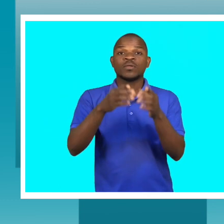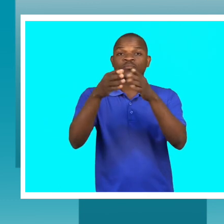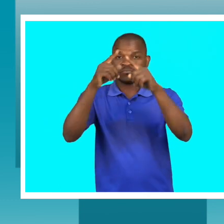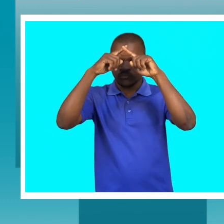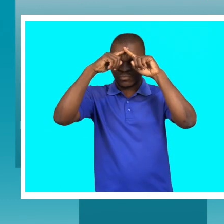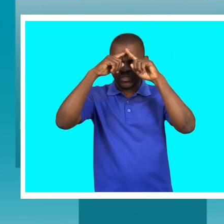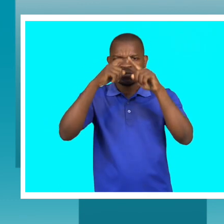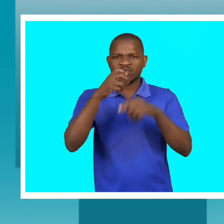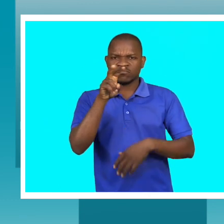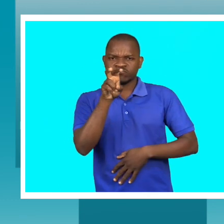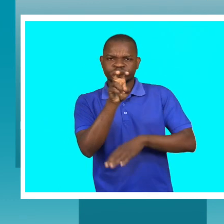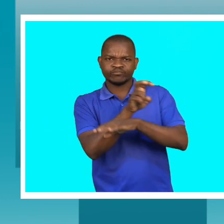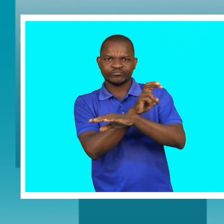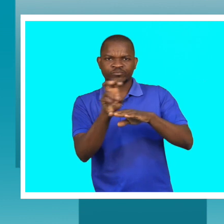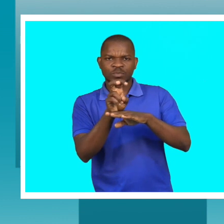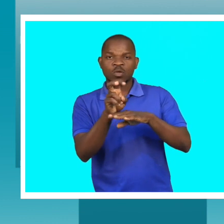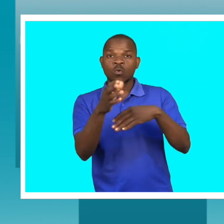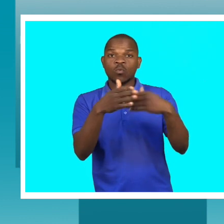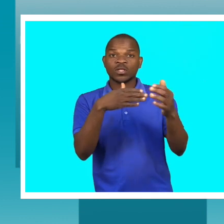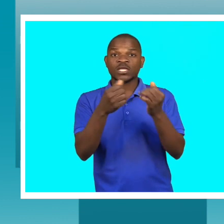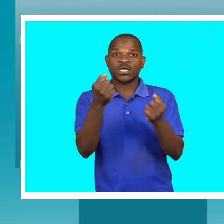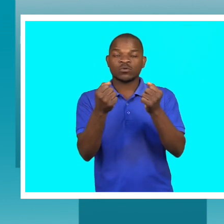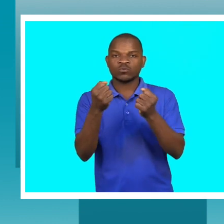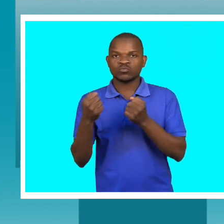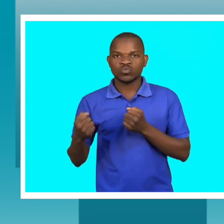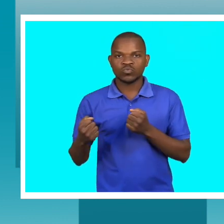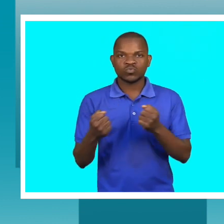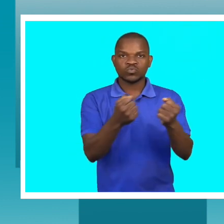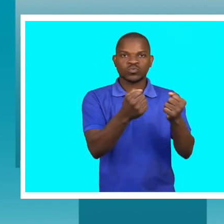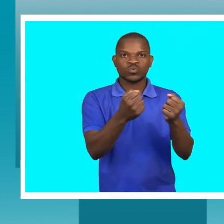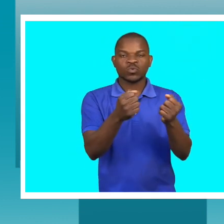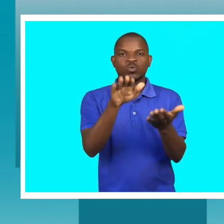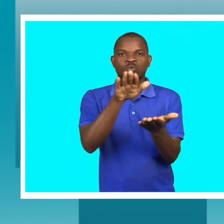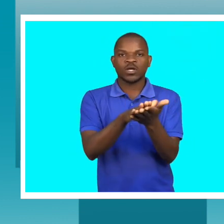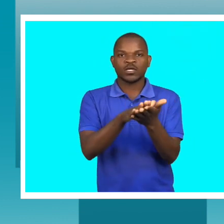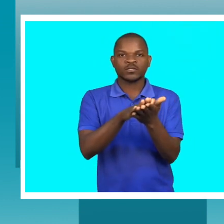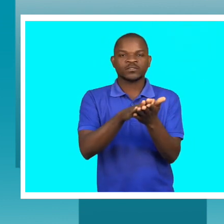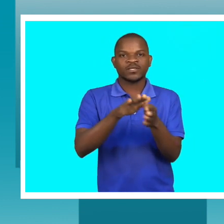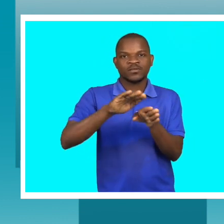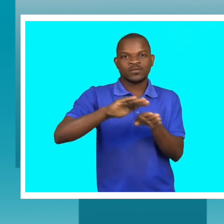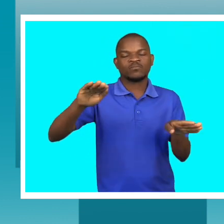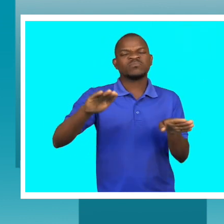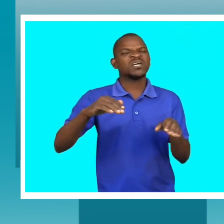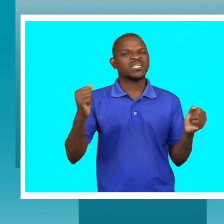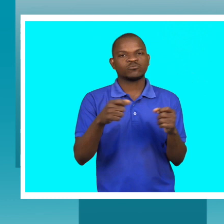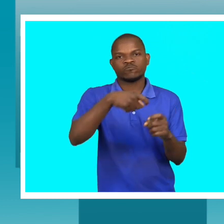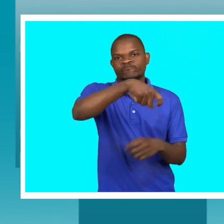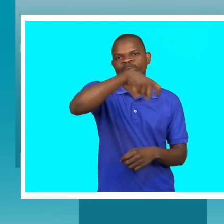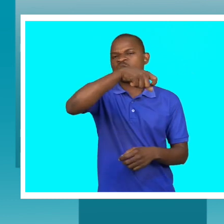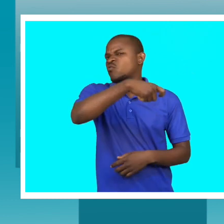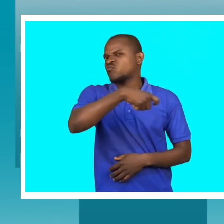todo e qualquer carro que esteja parado em cima de uma passadeira ou à frente de uma rampa é rebocado